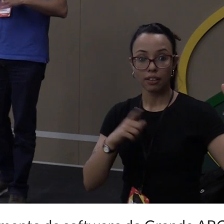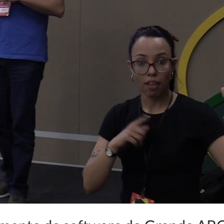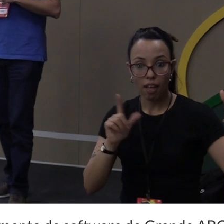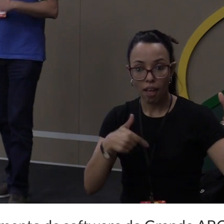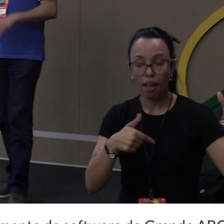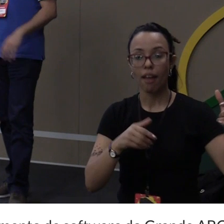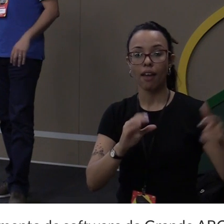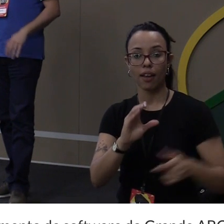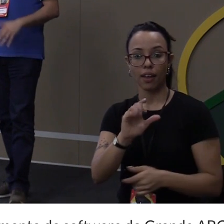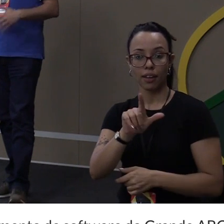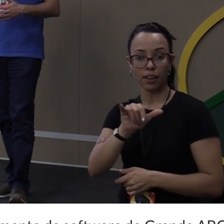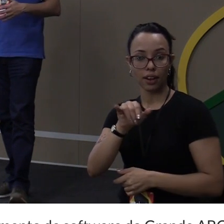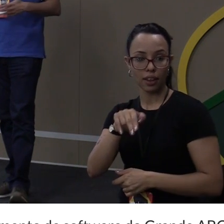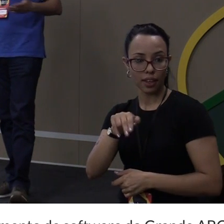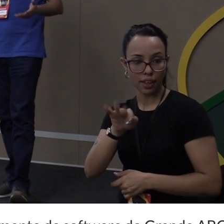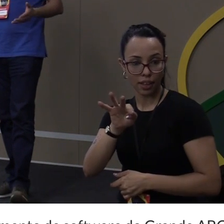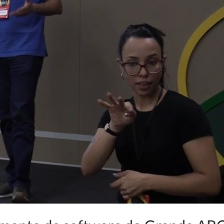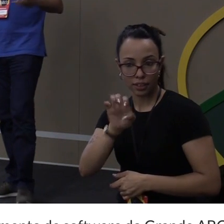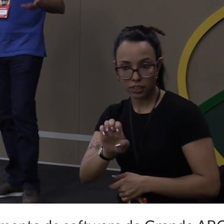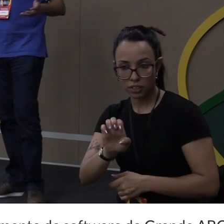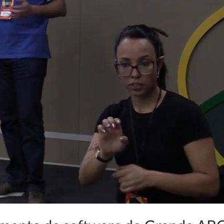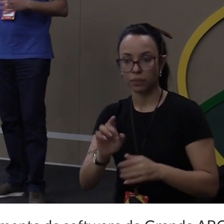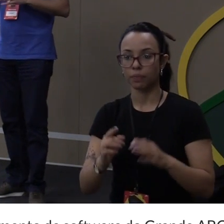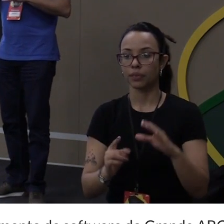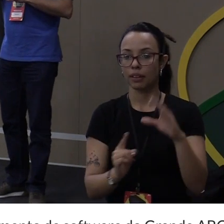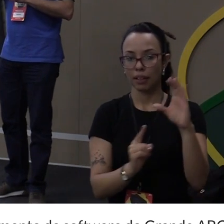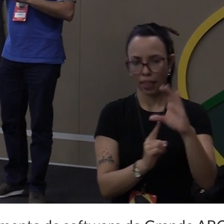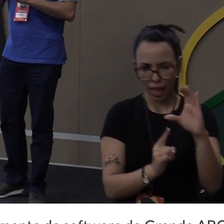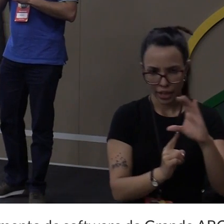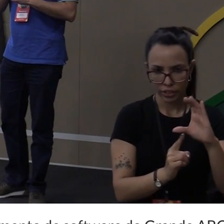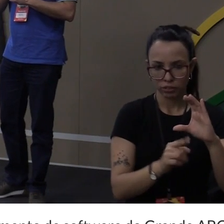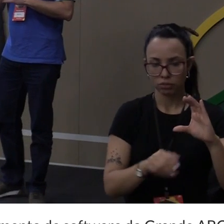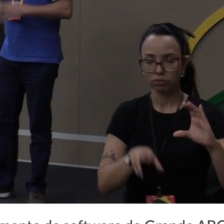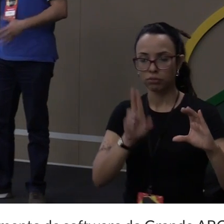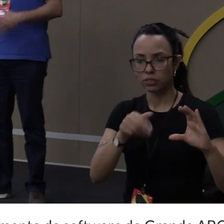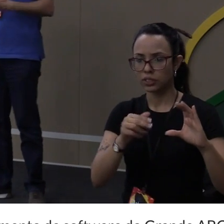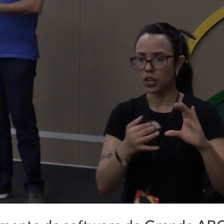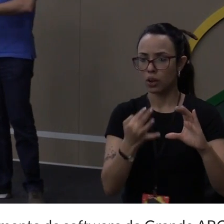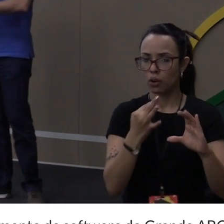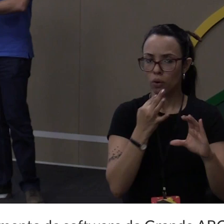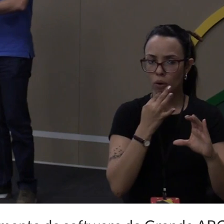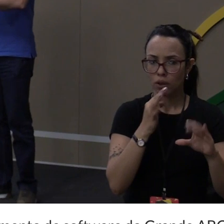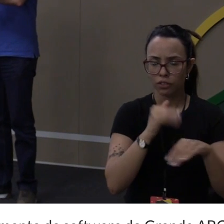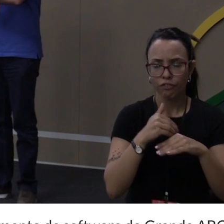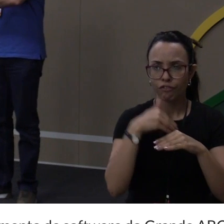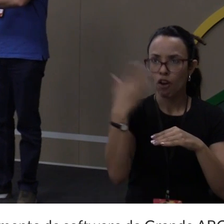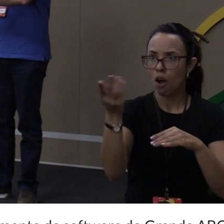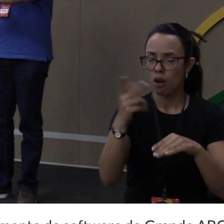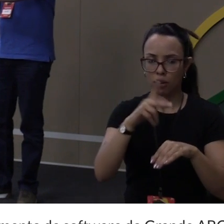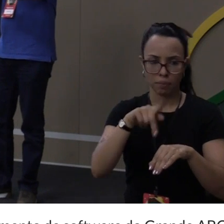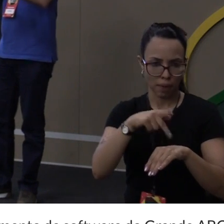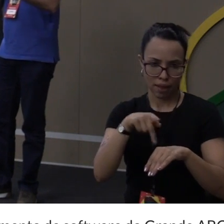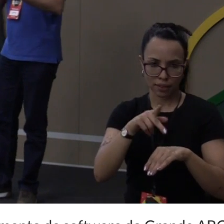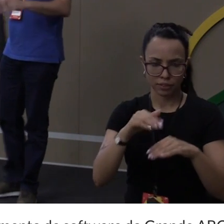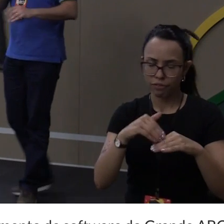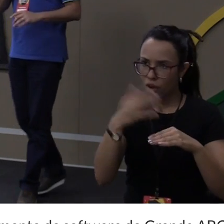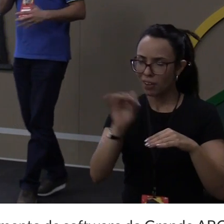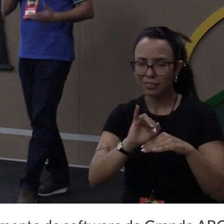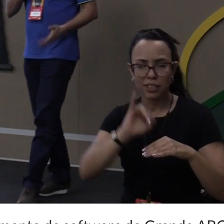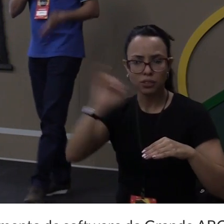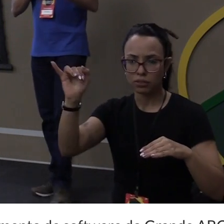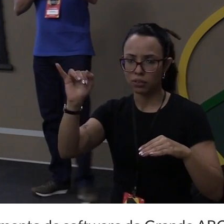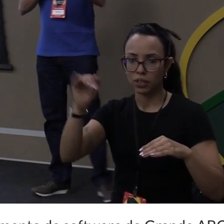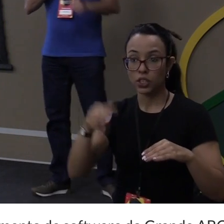empresas reconhecidas internacionalmente, muito grandes, que usam o web scrapping para poder